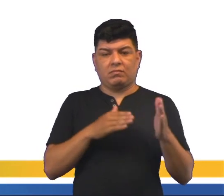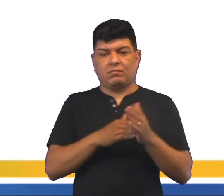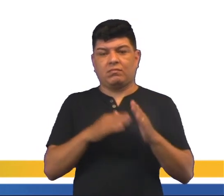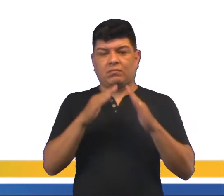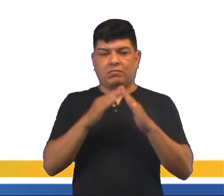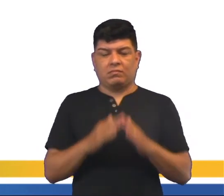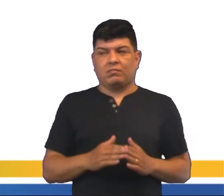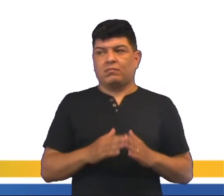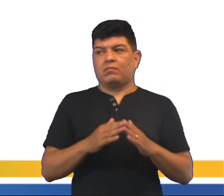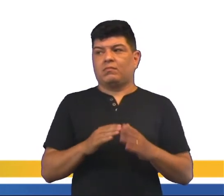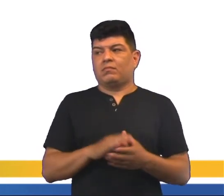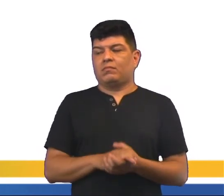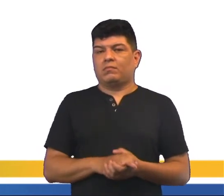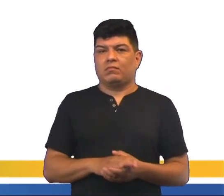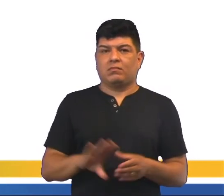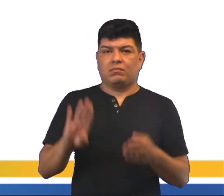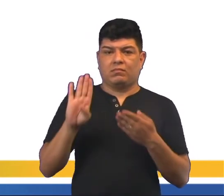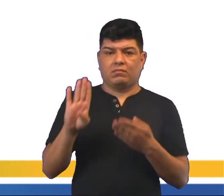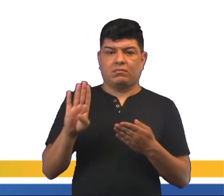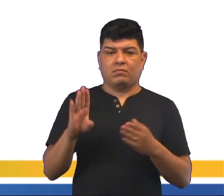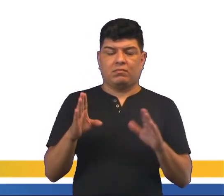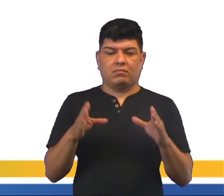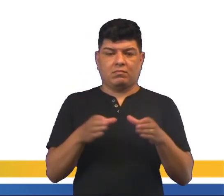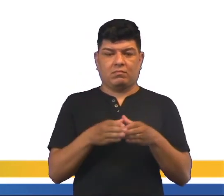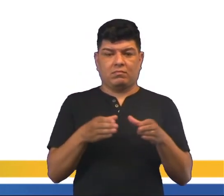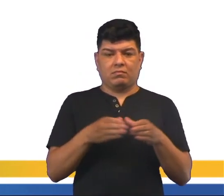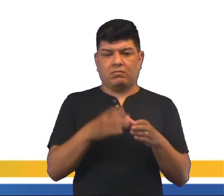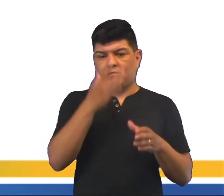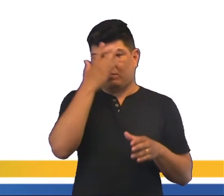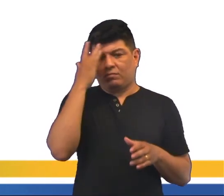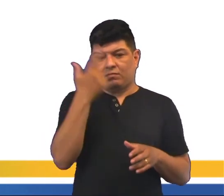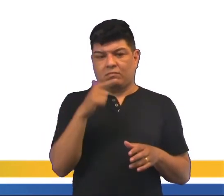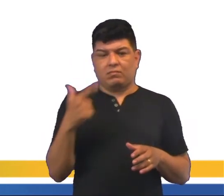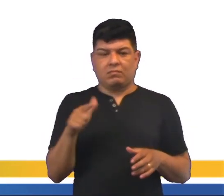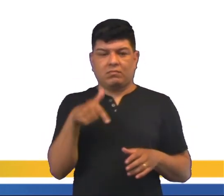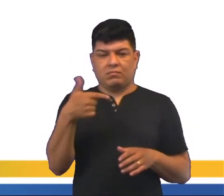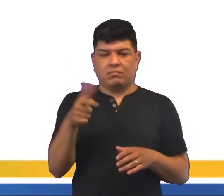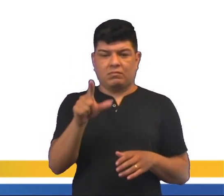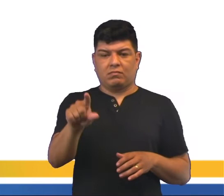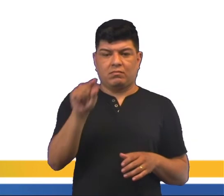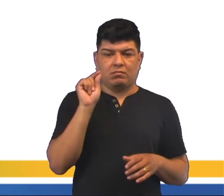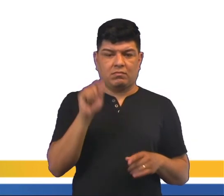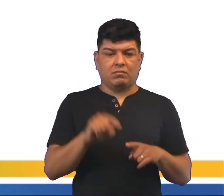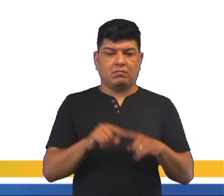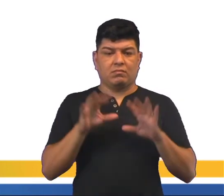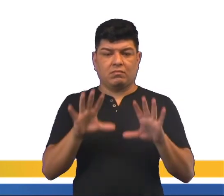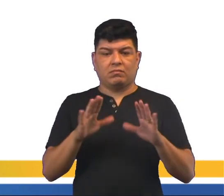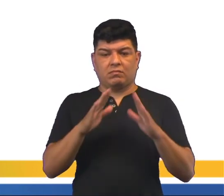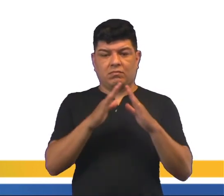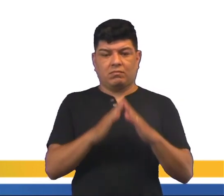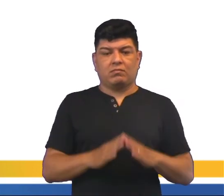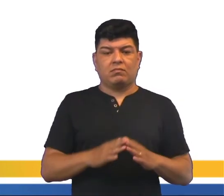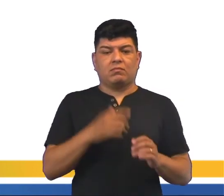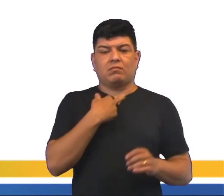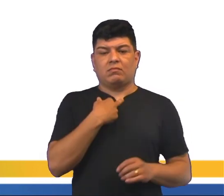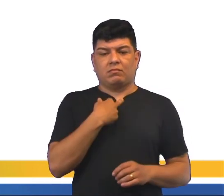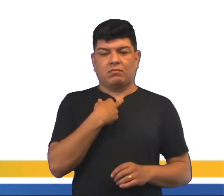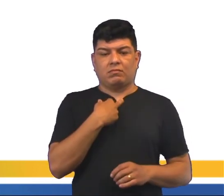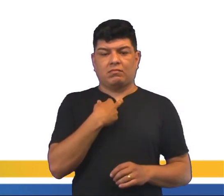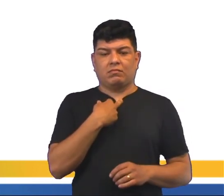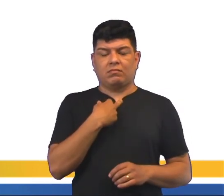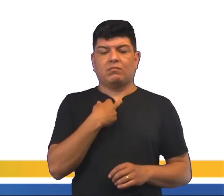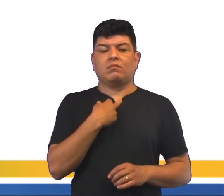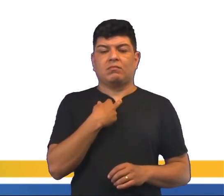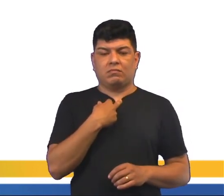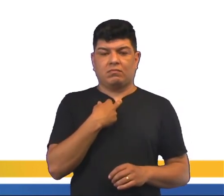opções de moradia. B, são grupos de pessoas que não possuem outra alternativa a não ser ocupar esse